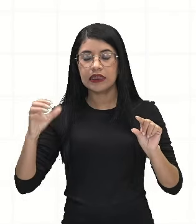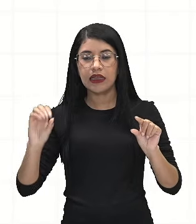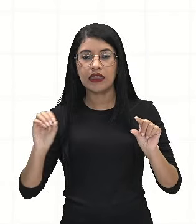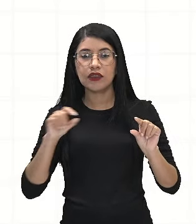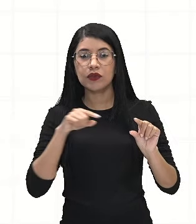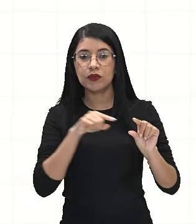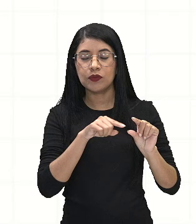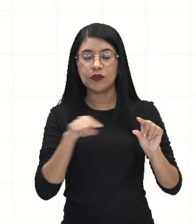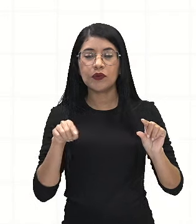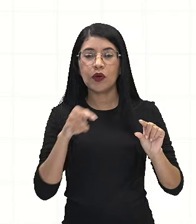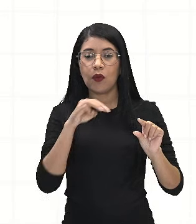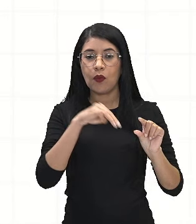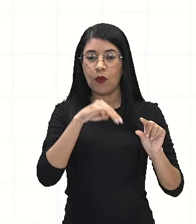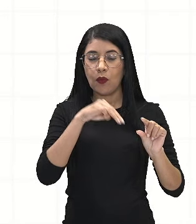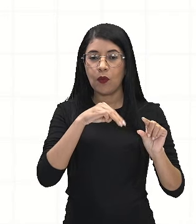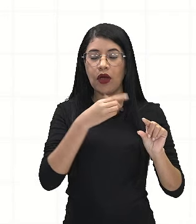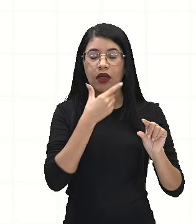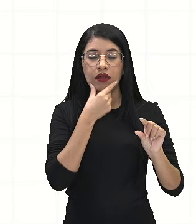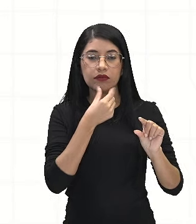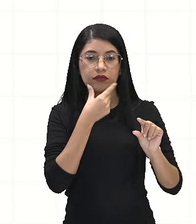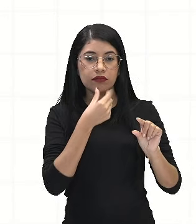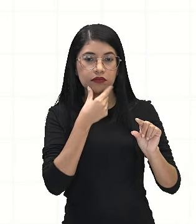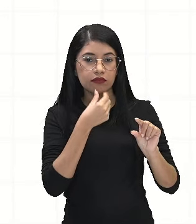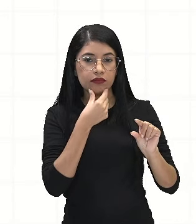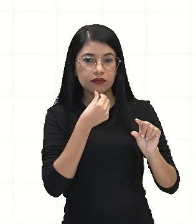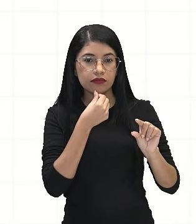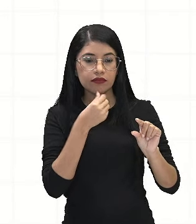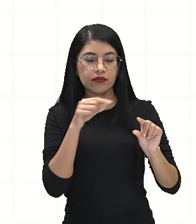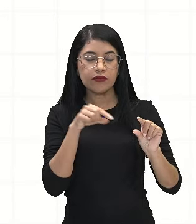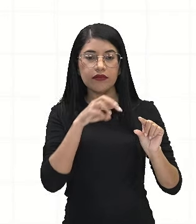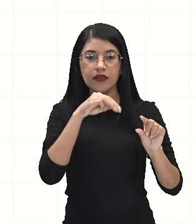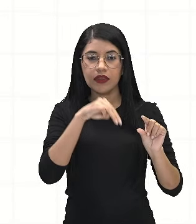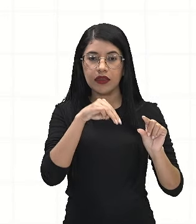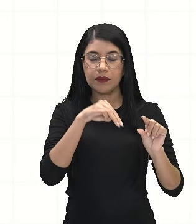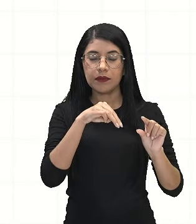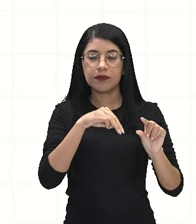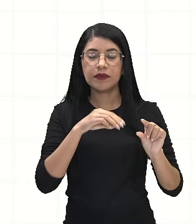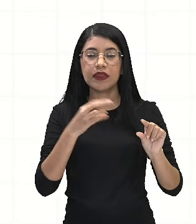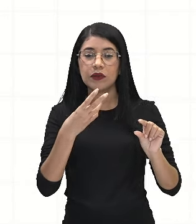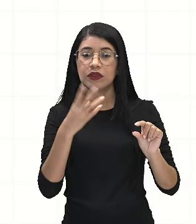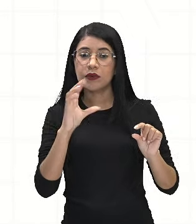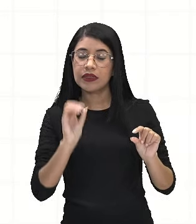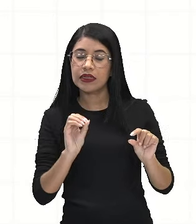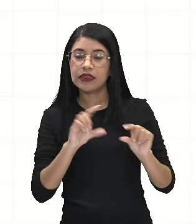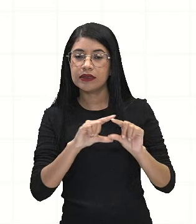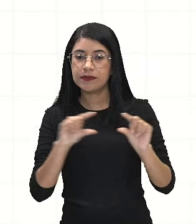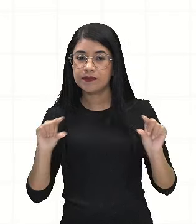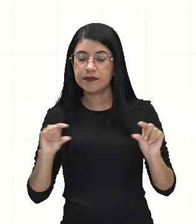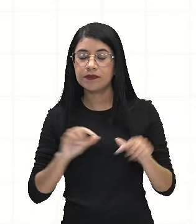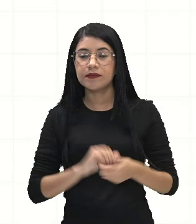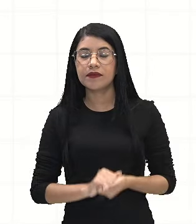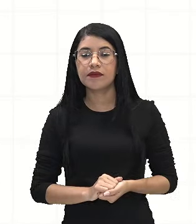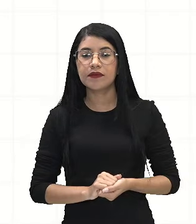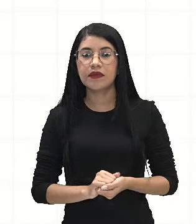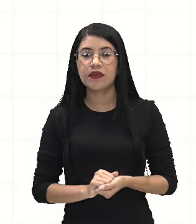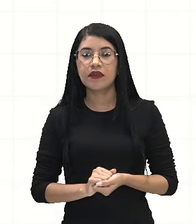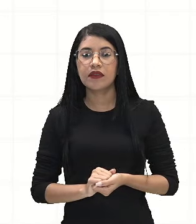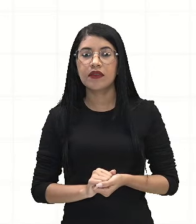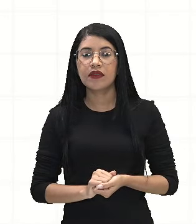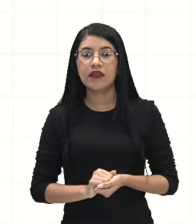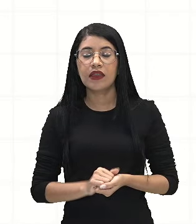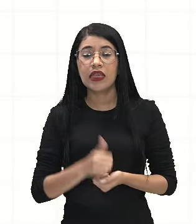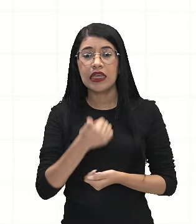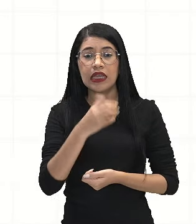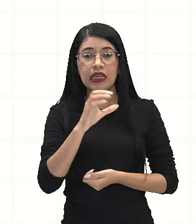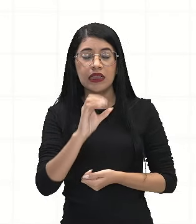homem está sendo representado por essa letra M. Então, 30 homens utilizam o perfume A e